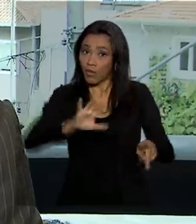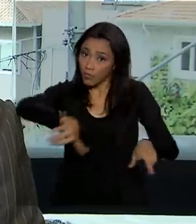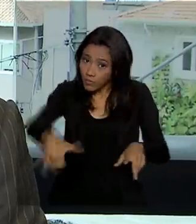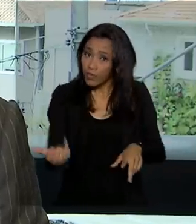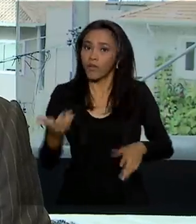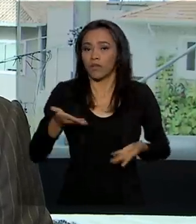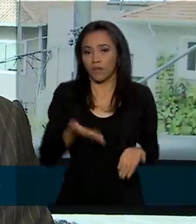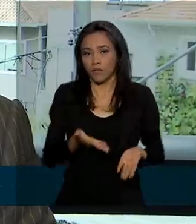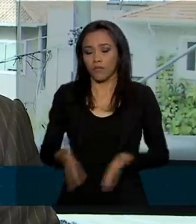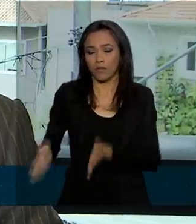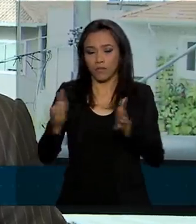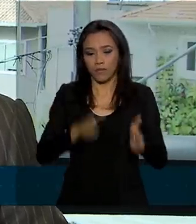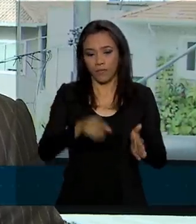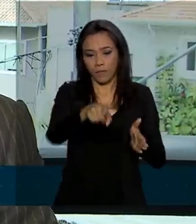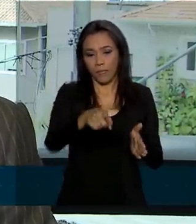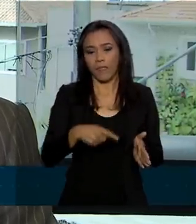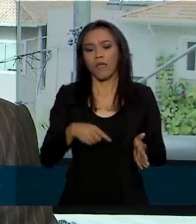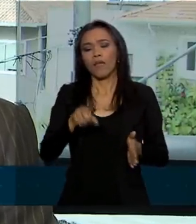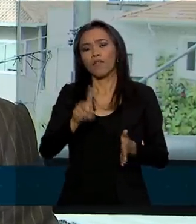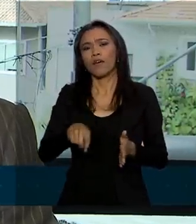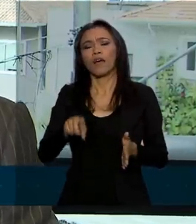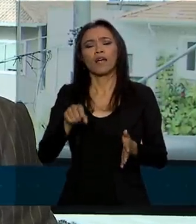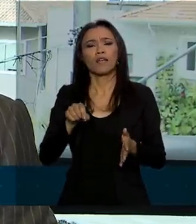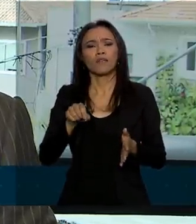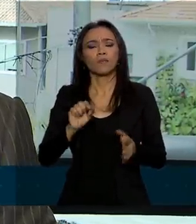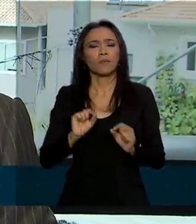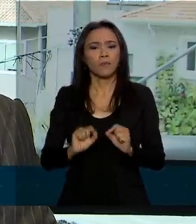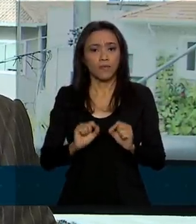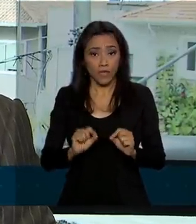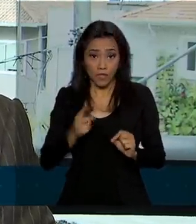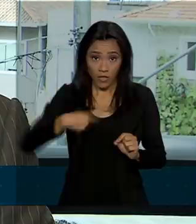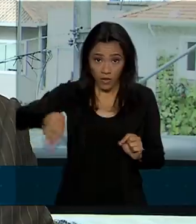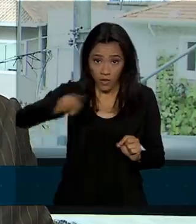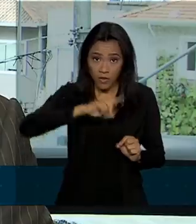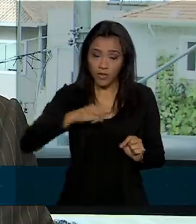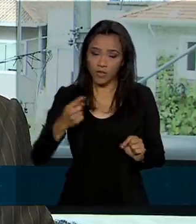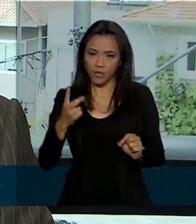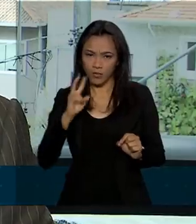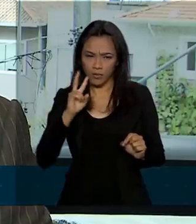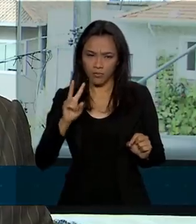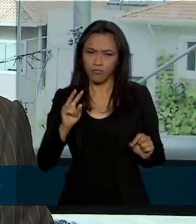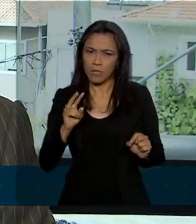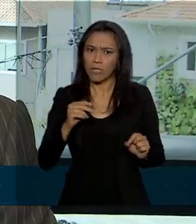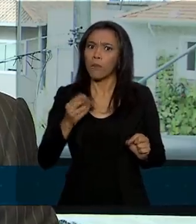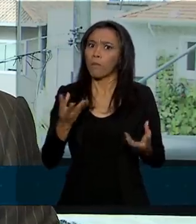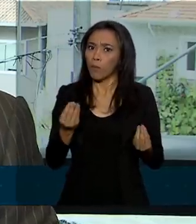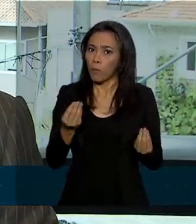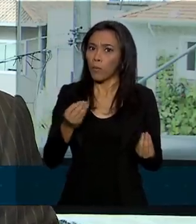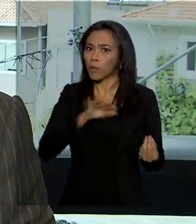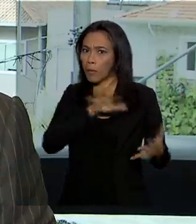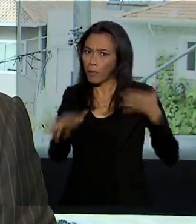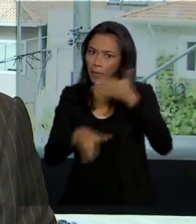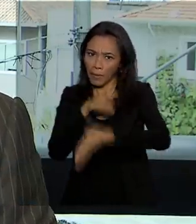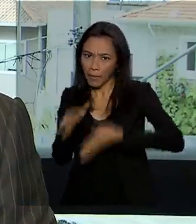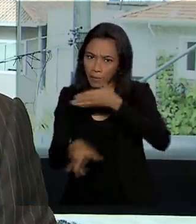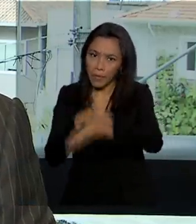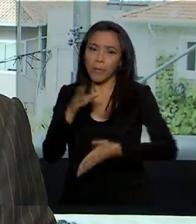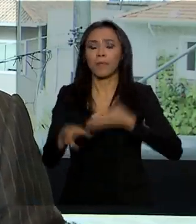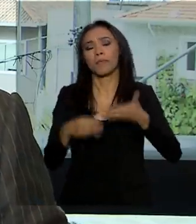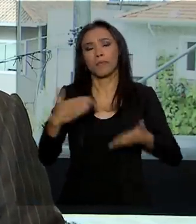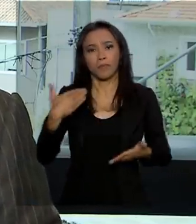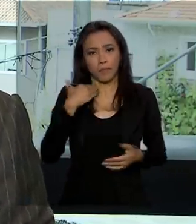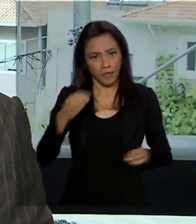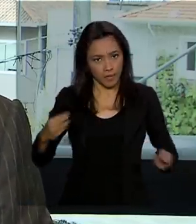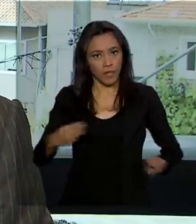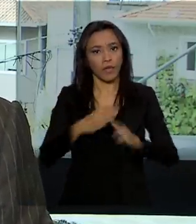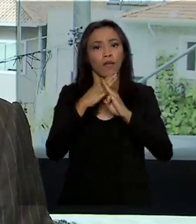significativo, ao redor de 0,5% do PIB. De novo, a gente está sentindo uma demanda muito grande. E a Caixa Econômica Federal